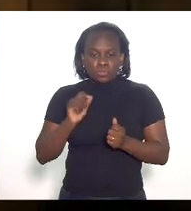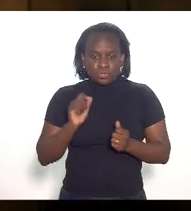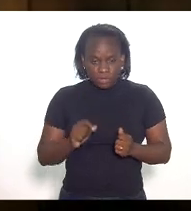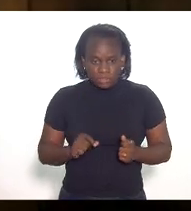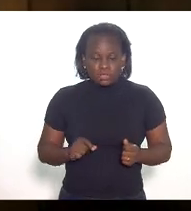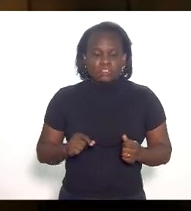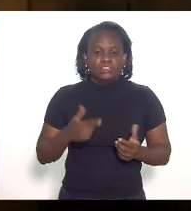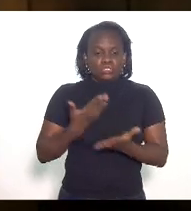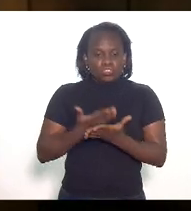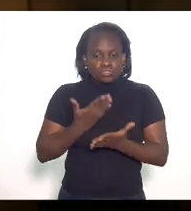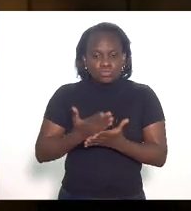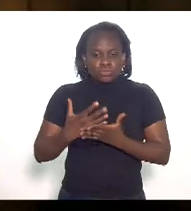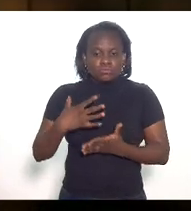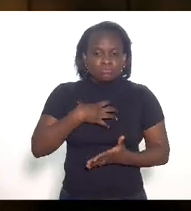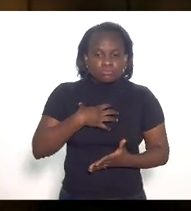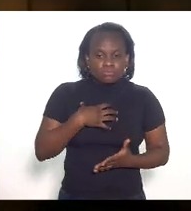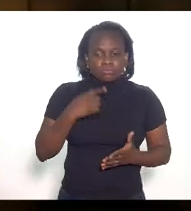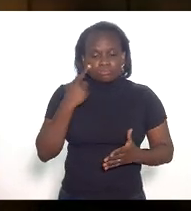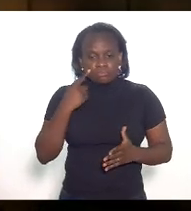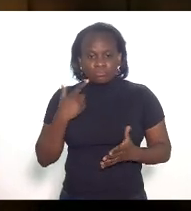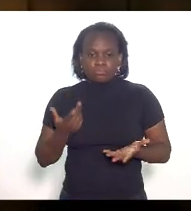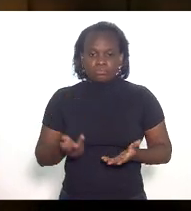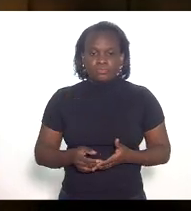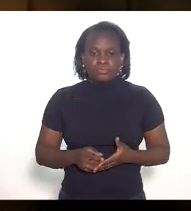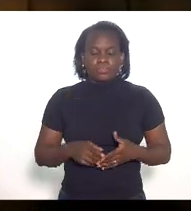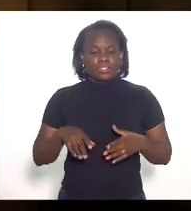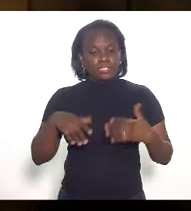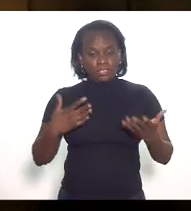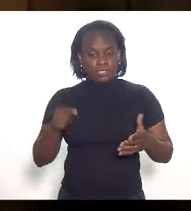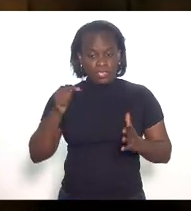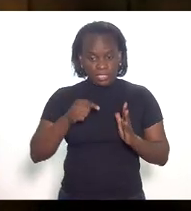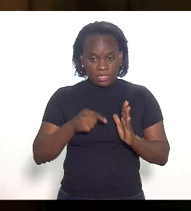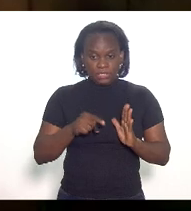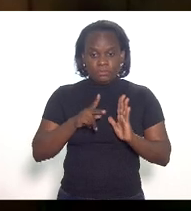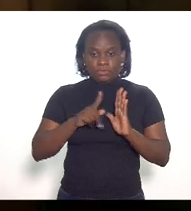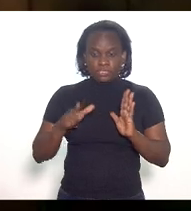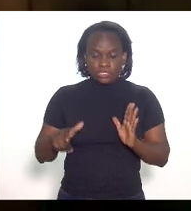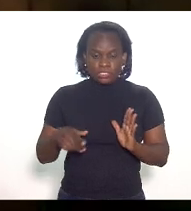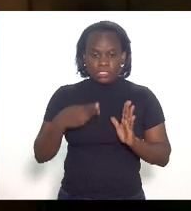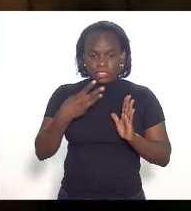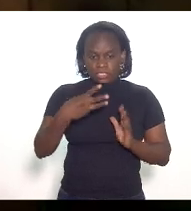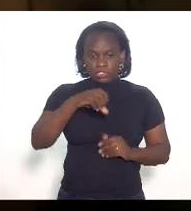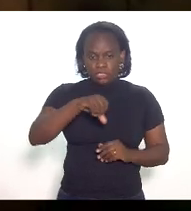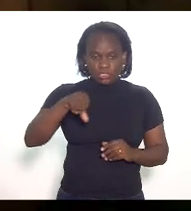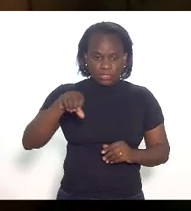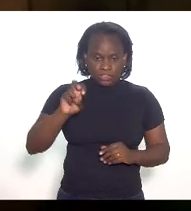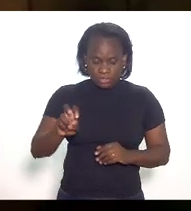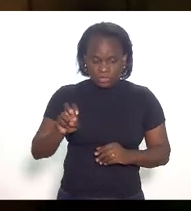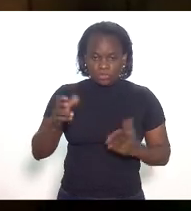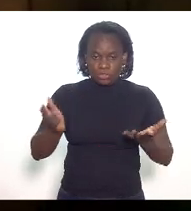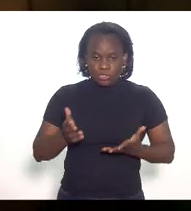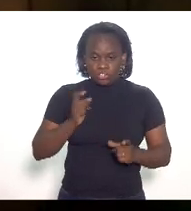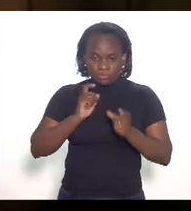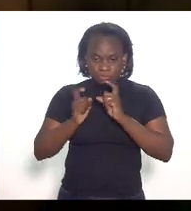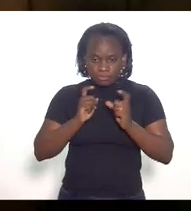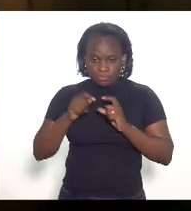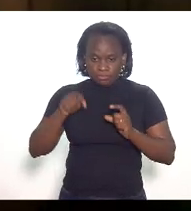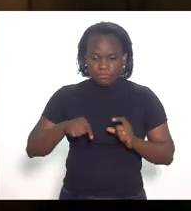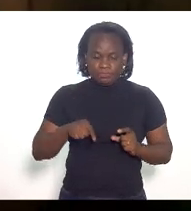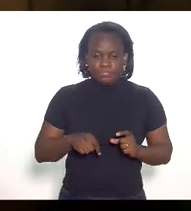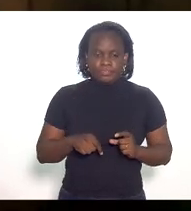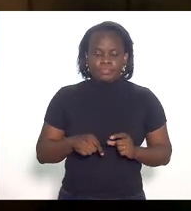respectivo estudo de impacto então nesse caso do projeto de lei 3995 hoje em discussão aqui